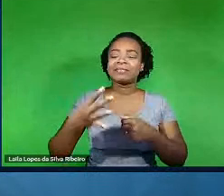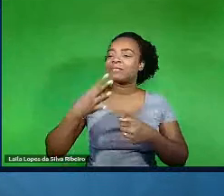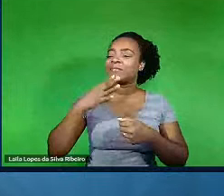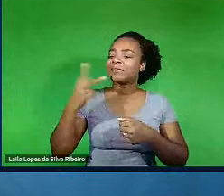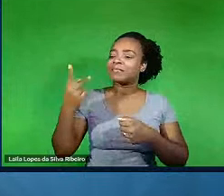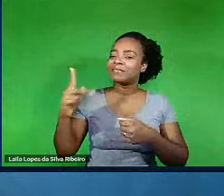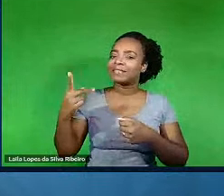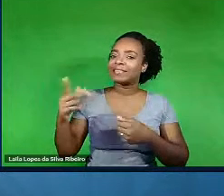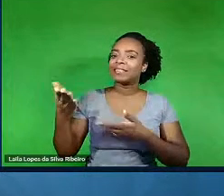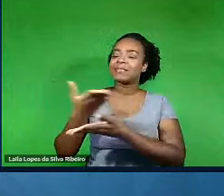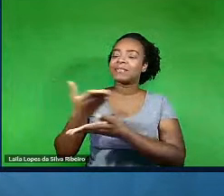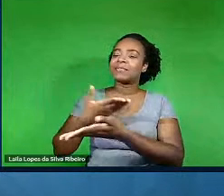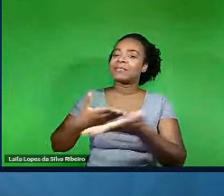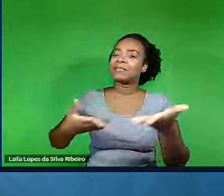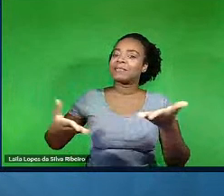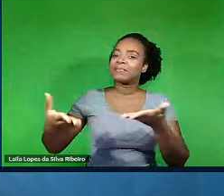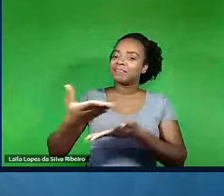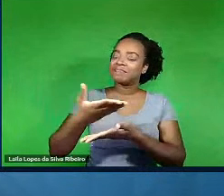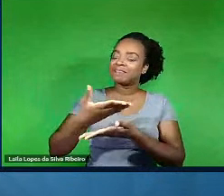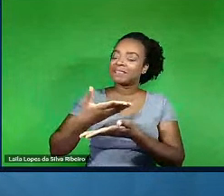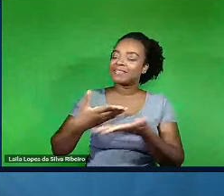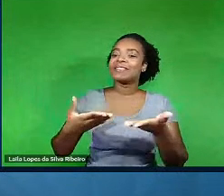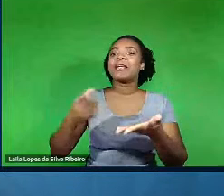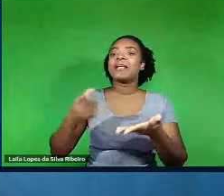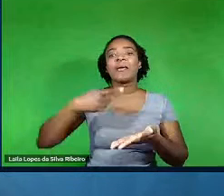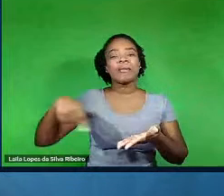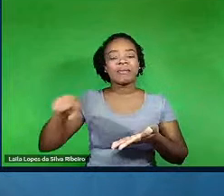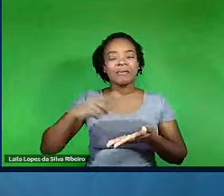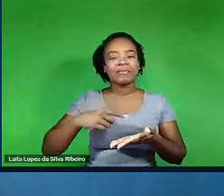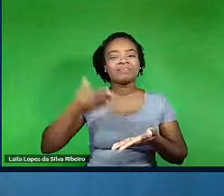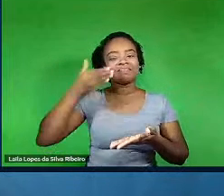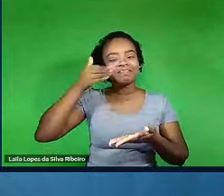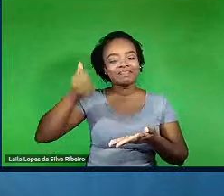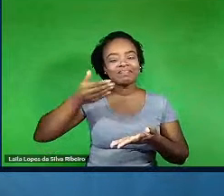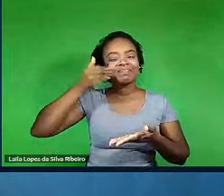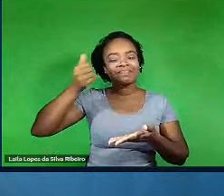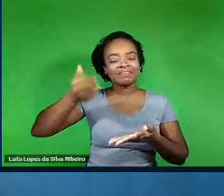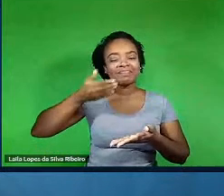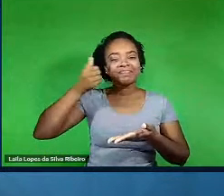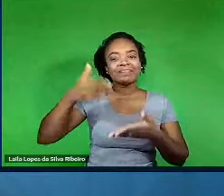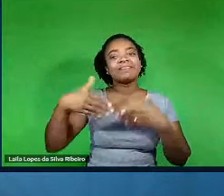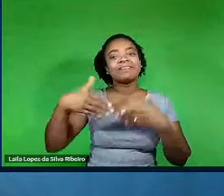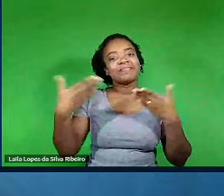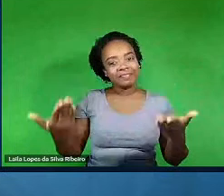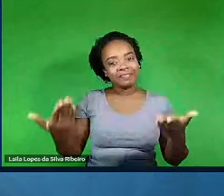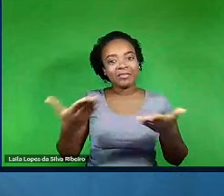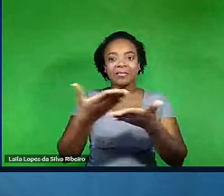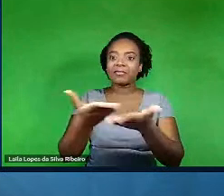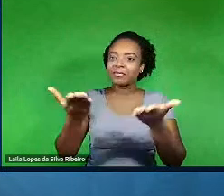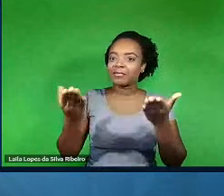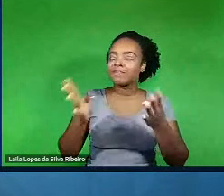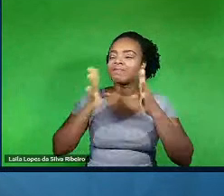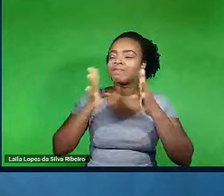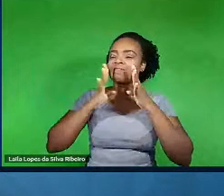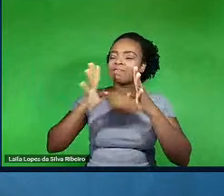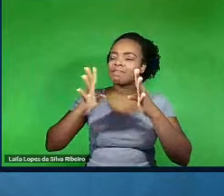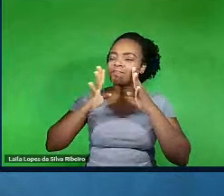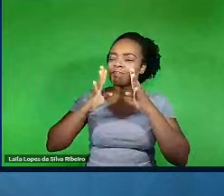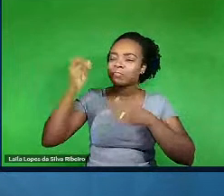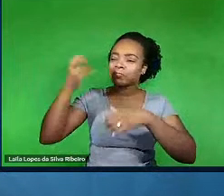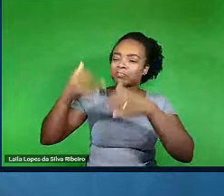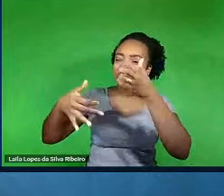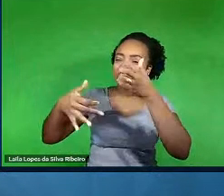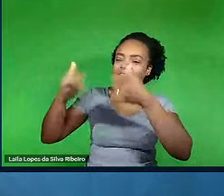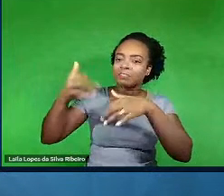e que a gente possa aproveitar bastante deles. Então, prestem bastante atenção nas falas e vamos